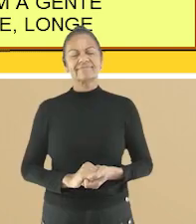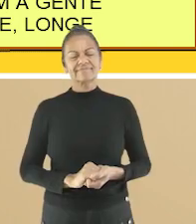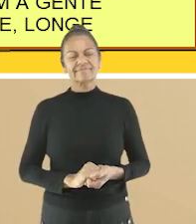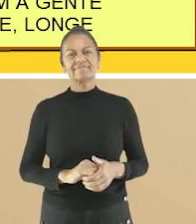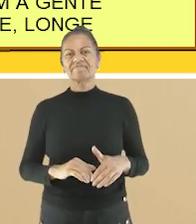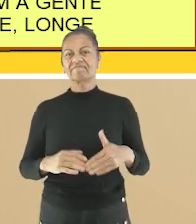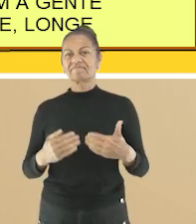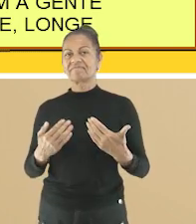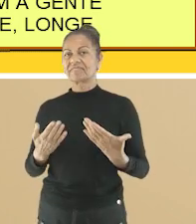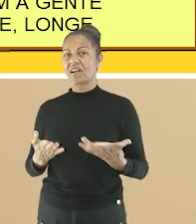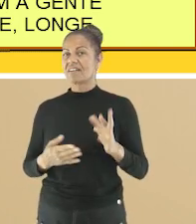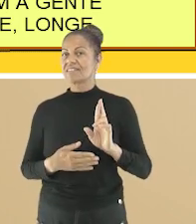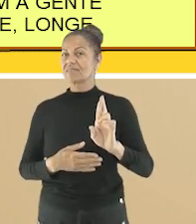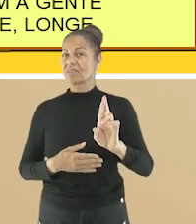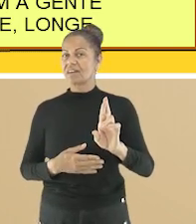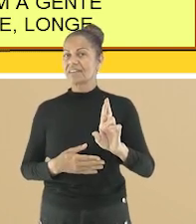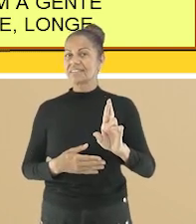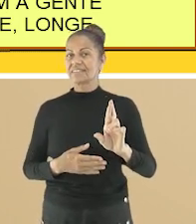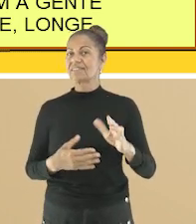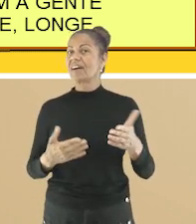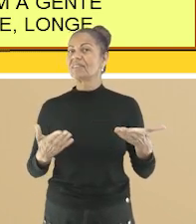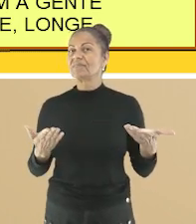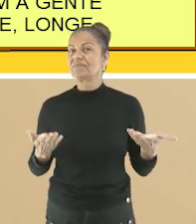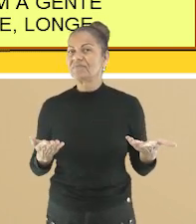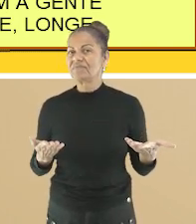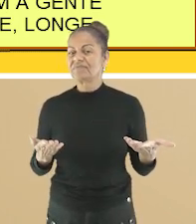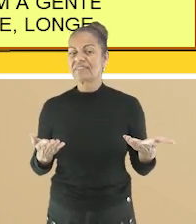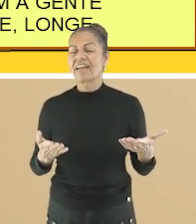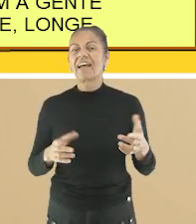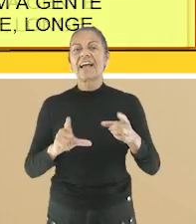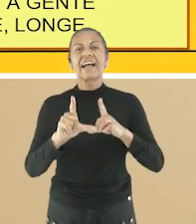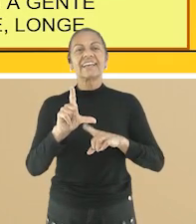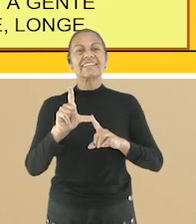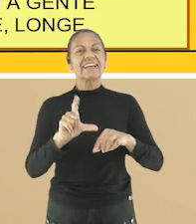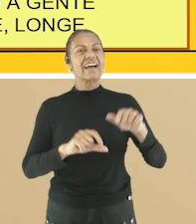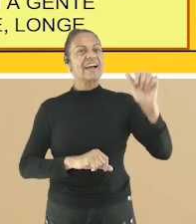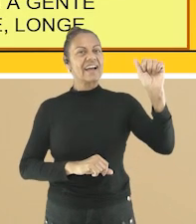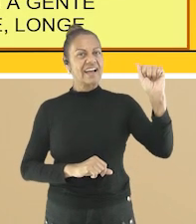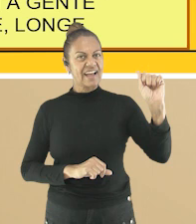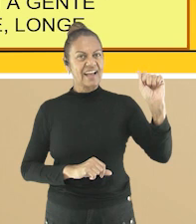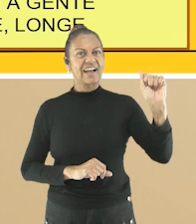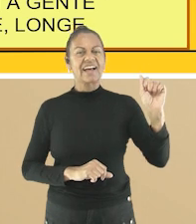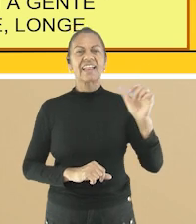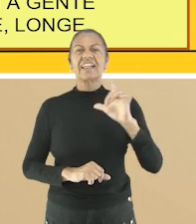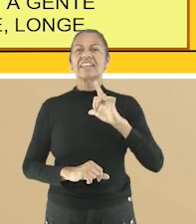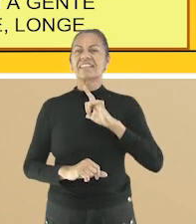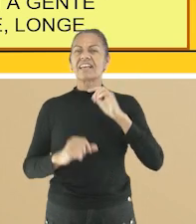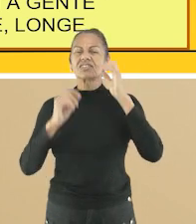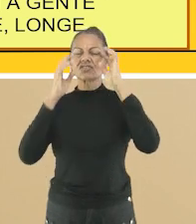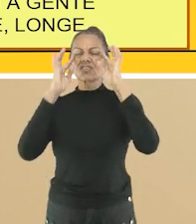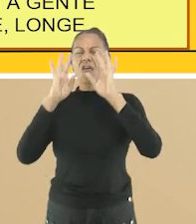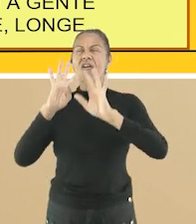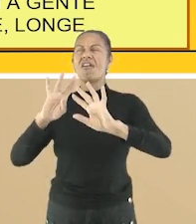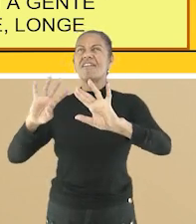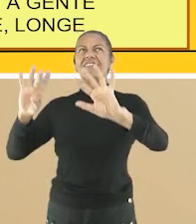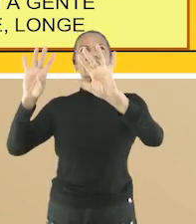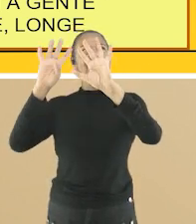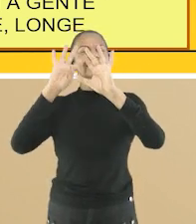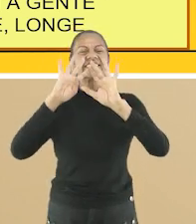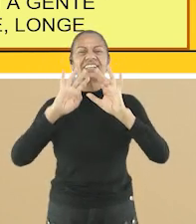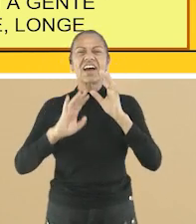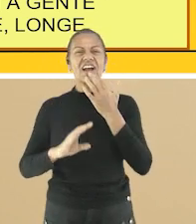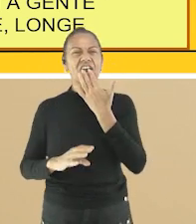Então, qual é a resposta, pessoal? É a letra A Cheio de sonhos coloridos